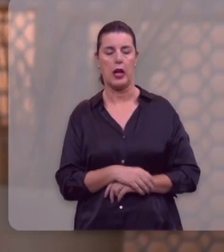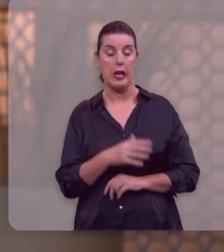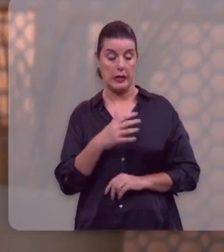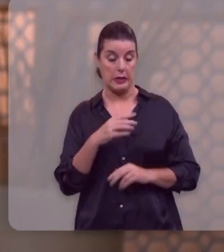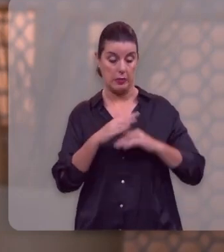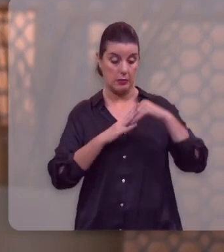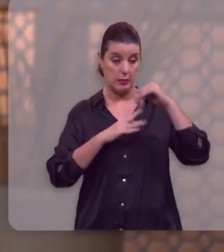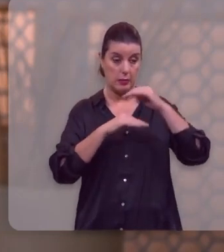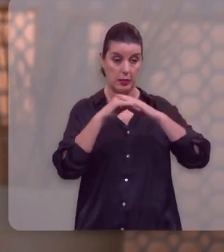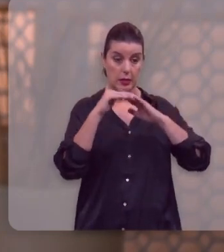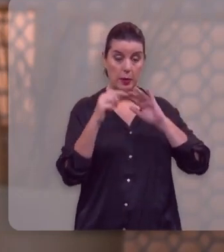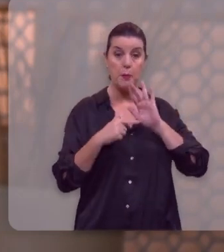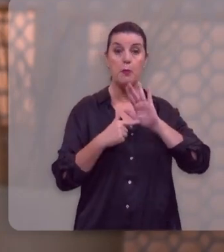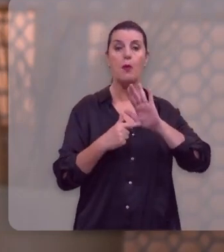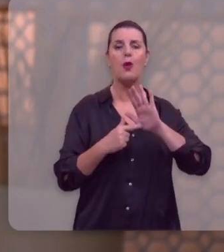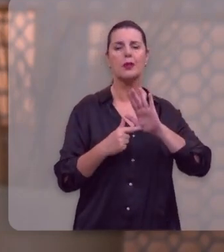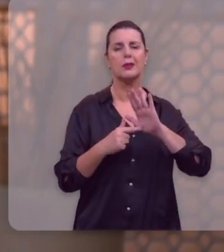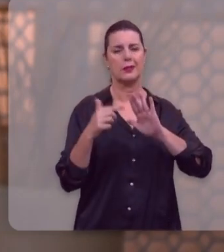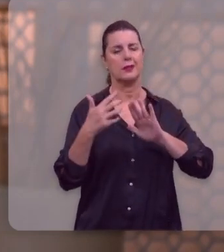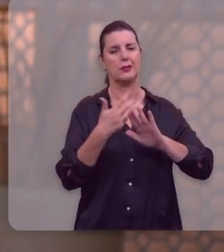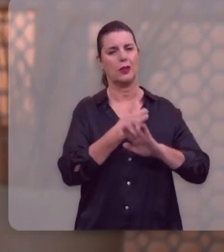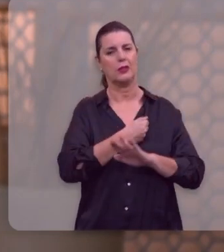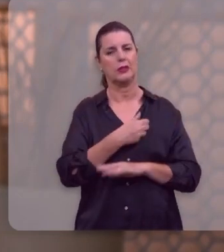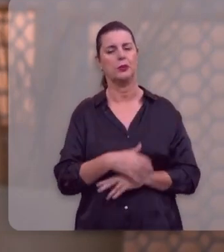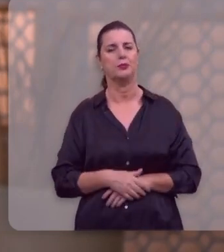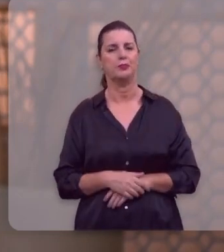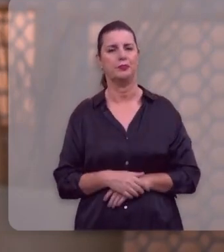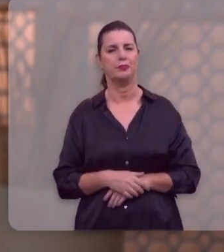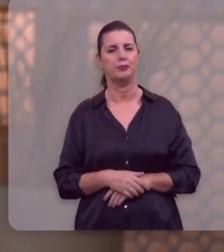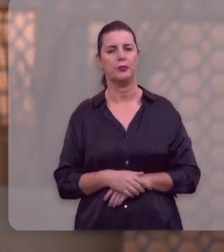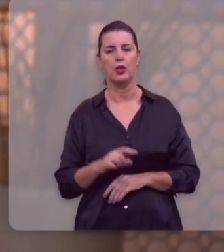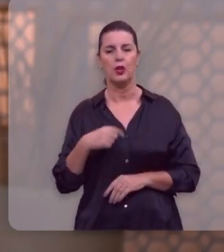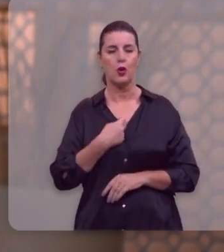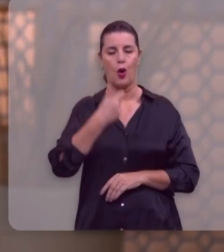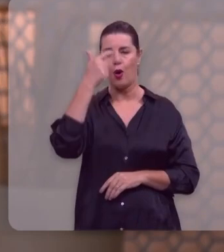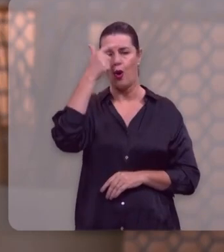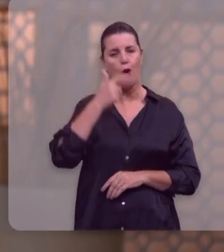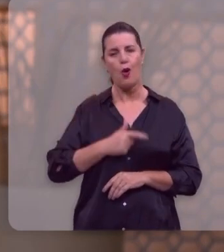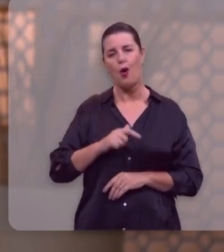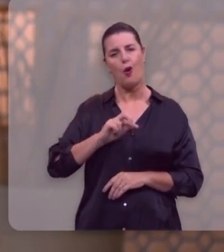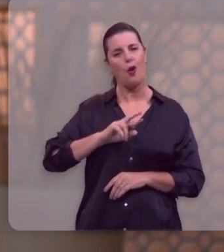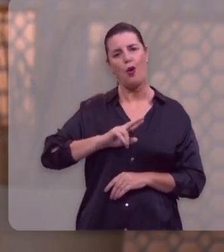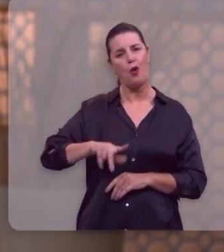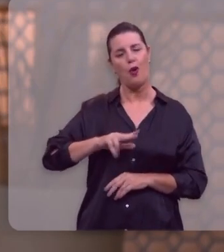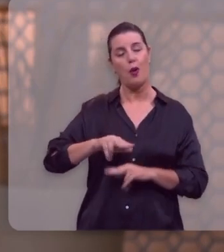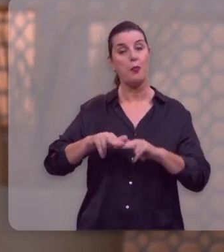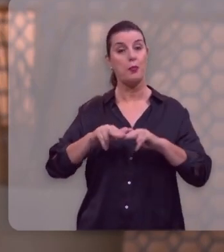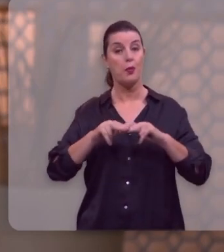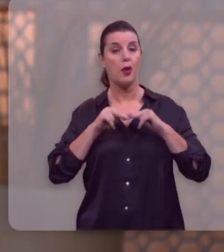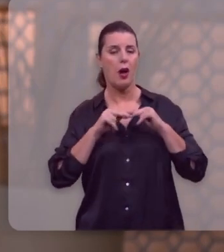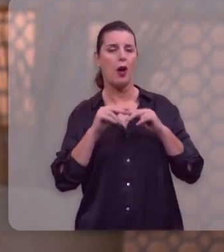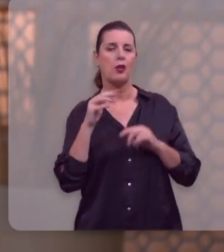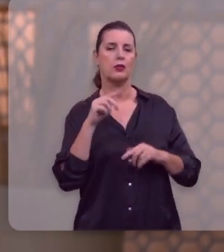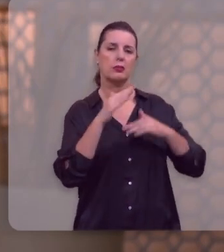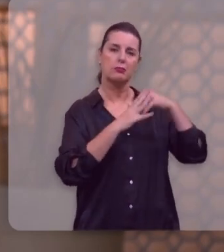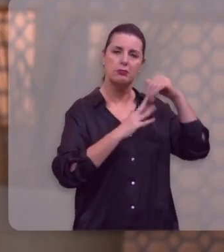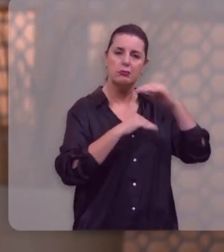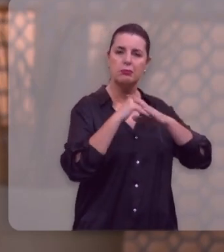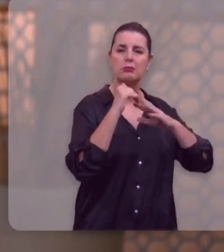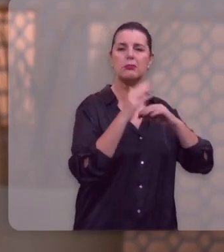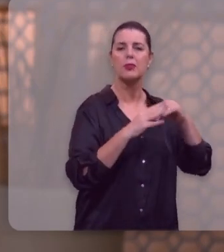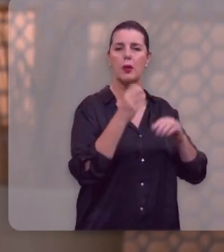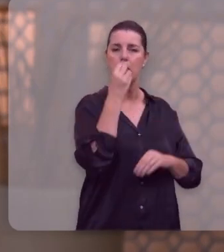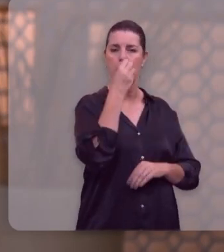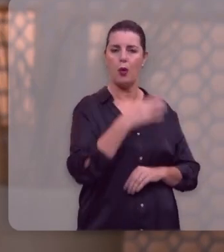são a evidência da salvação. Nós não somos salvos pelas obras, nós somos